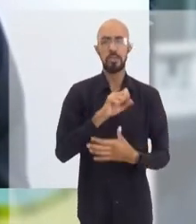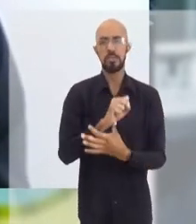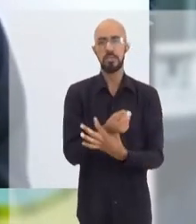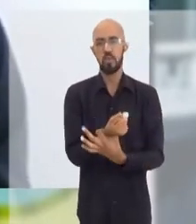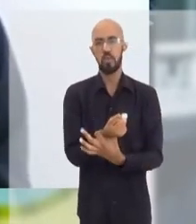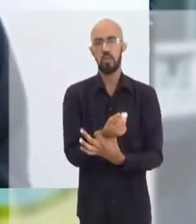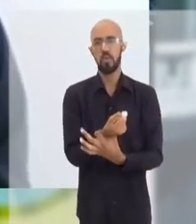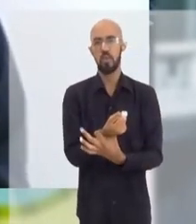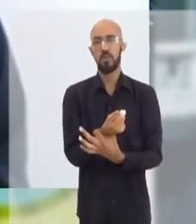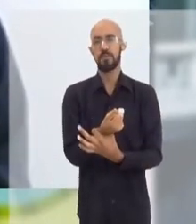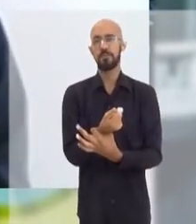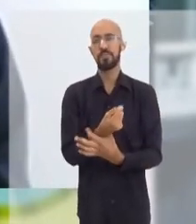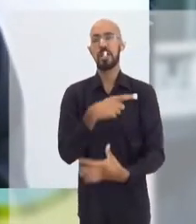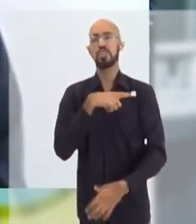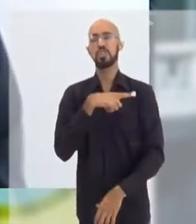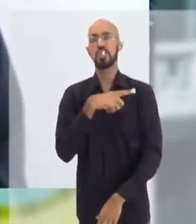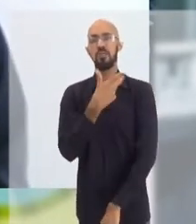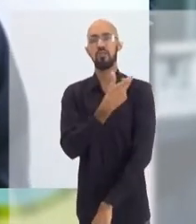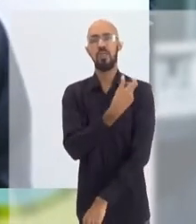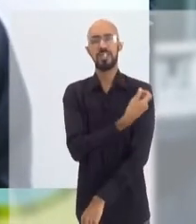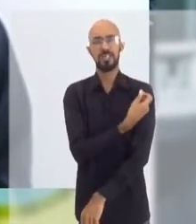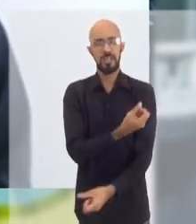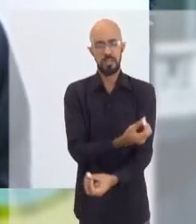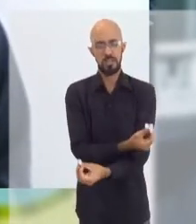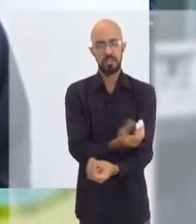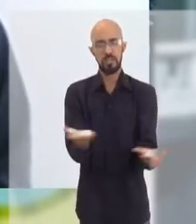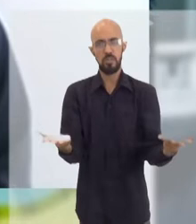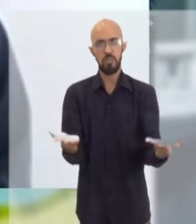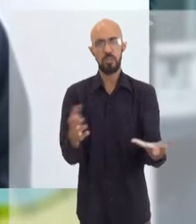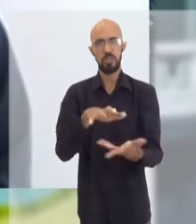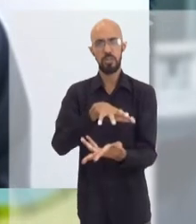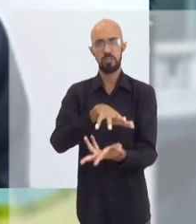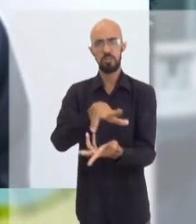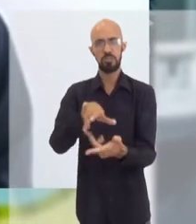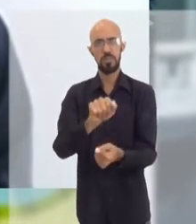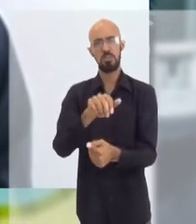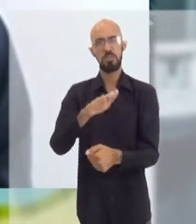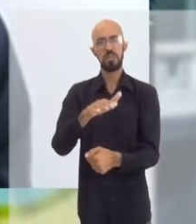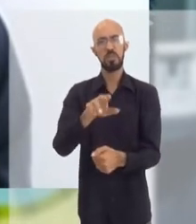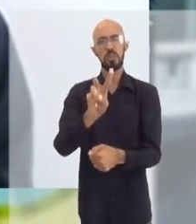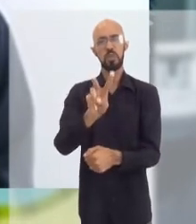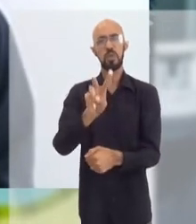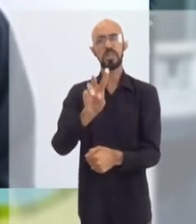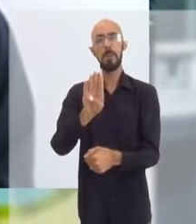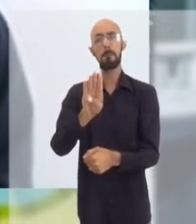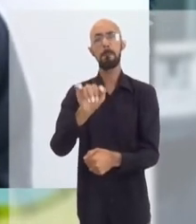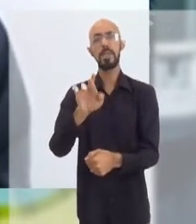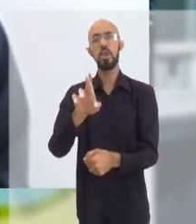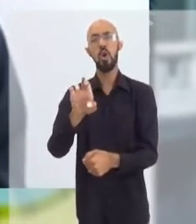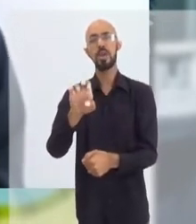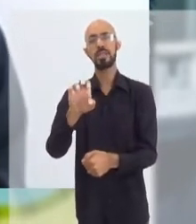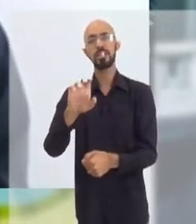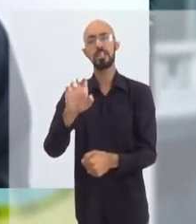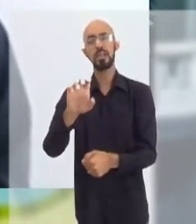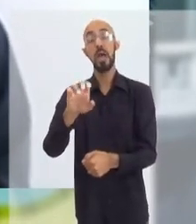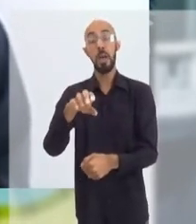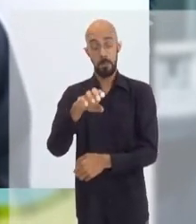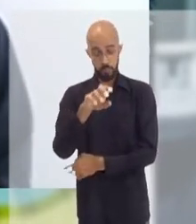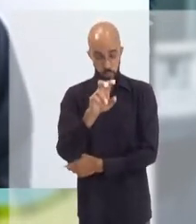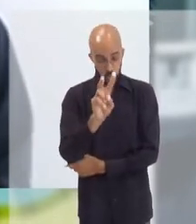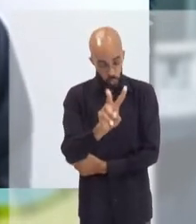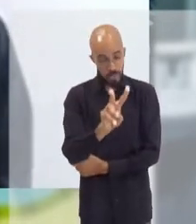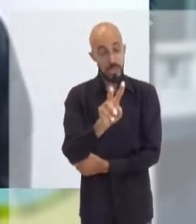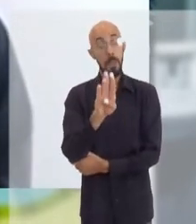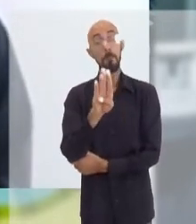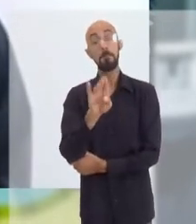seguro, nós já temos aí, de vacinas distribuídas no planeta, mais de 2 bilhões de doses de vacina de RNA